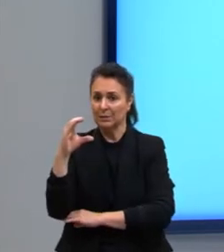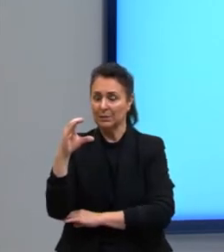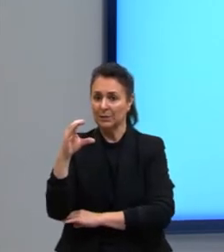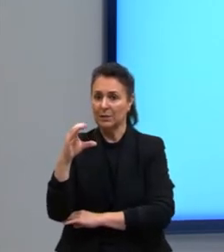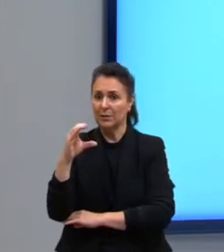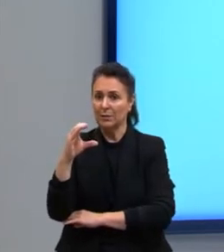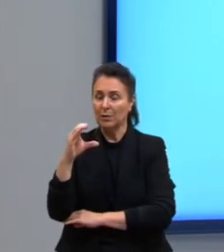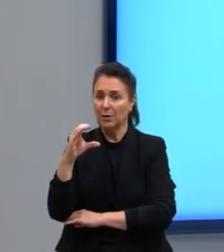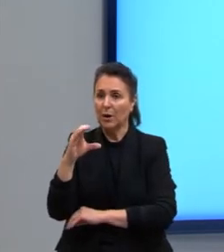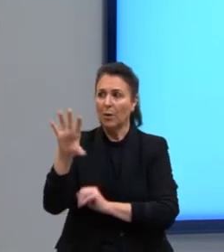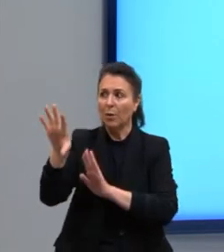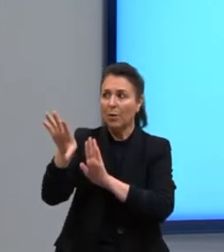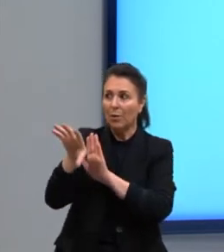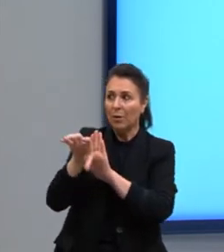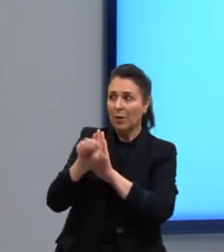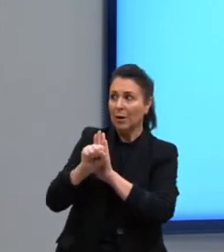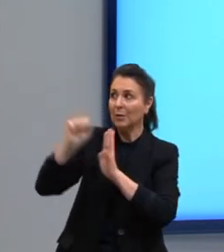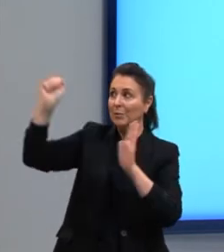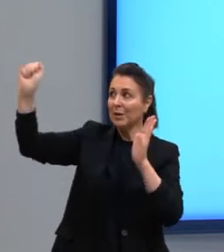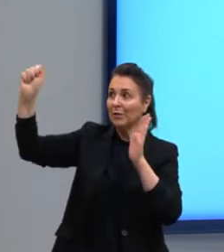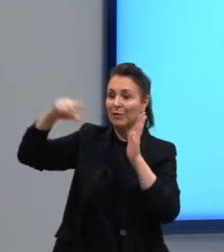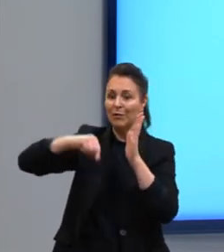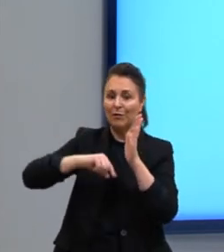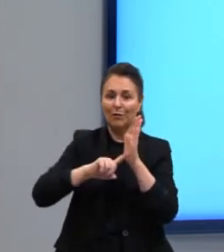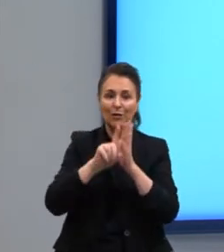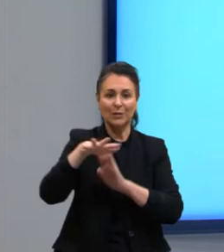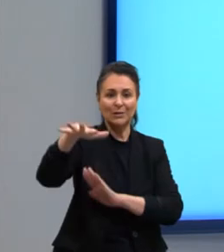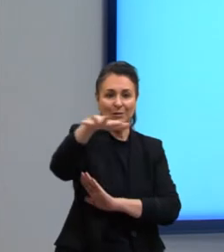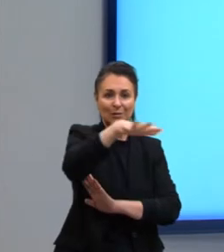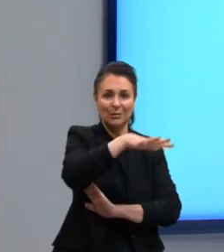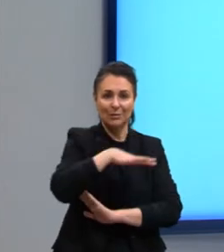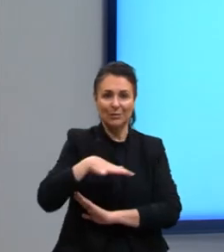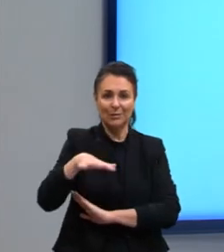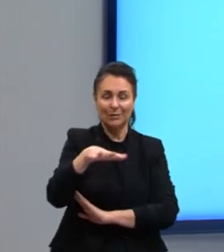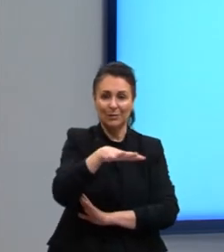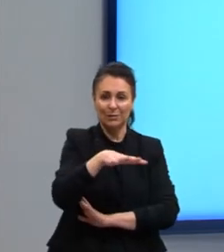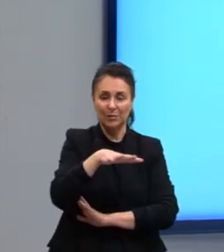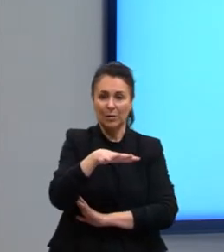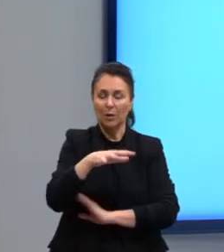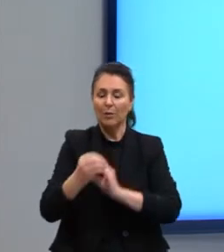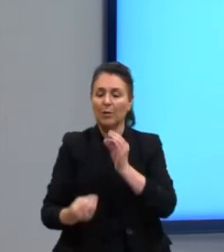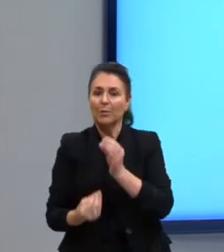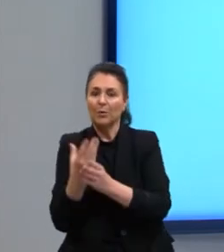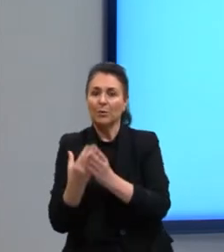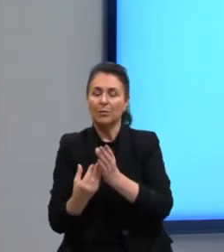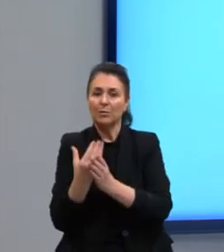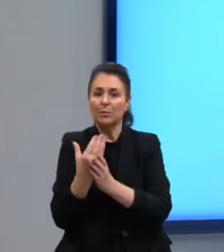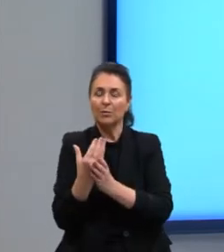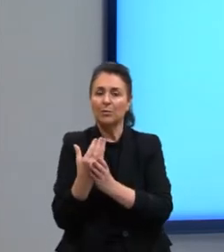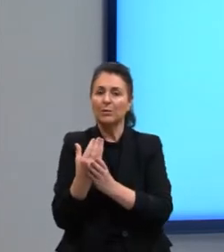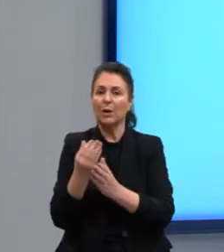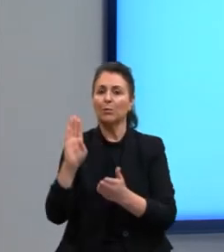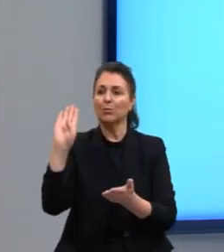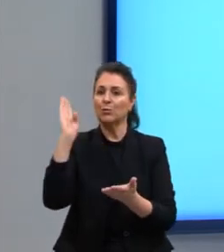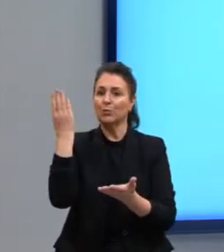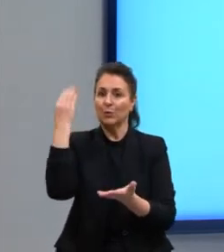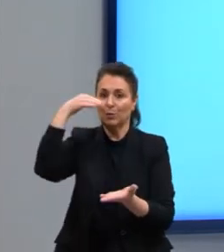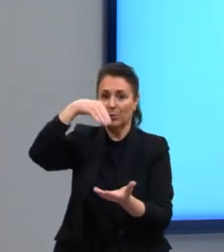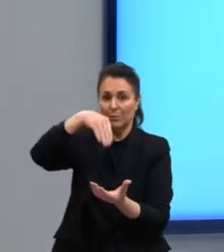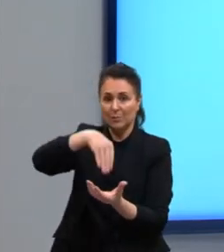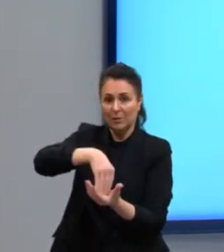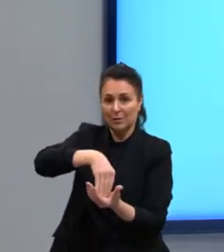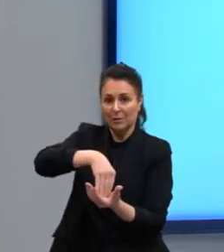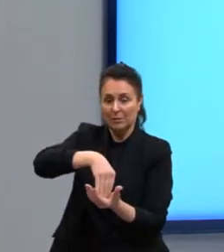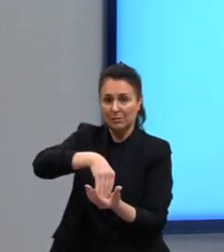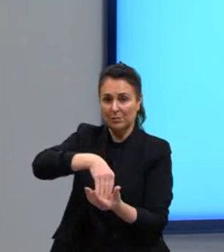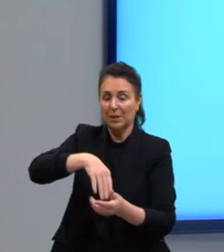sequestrado pela fotossíntese do ambiente, né? Para a produção de biomassa, para a produção, então, da